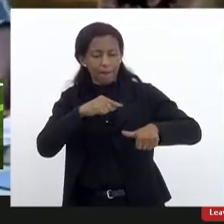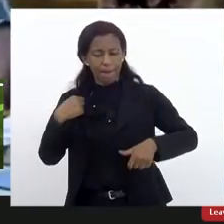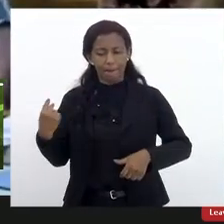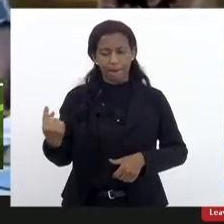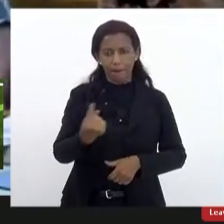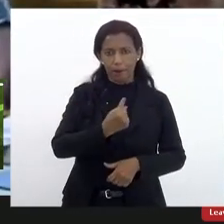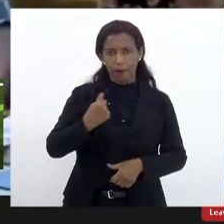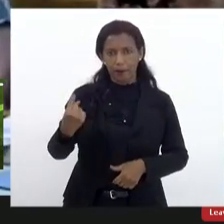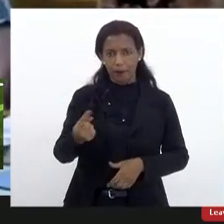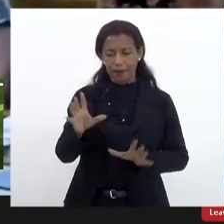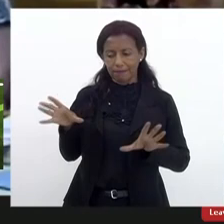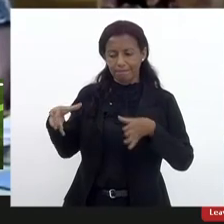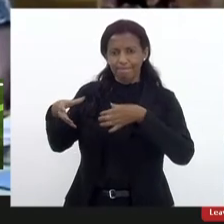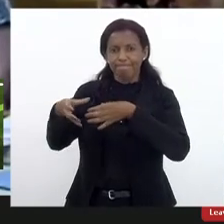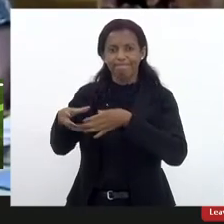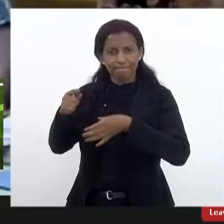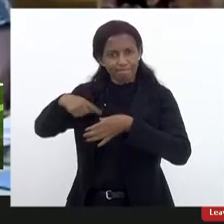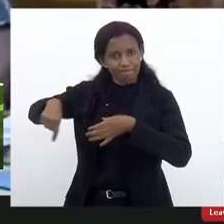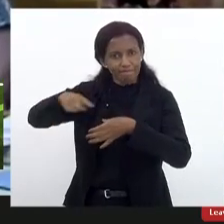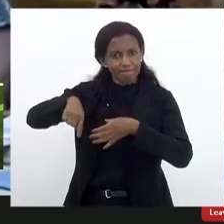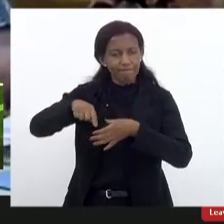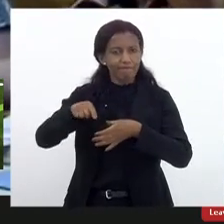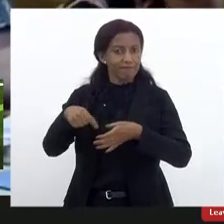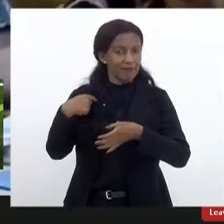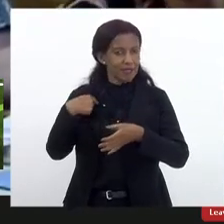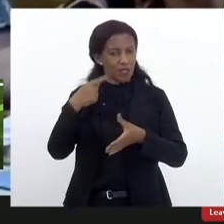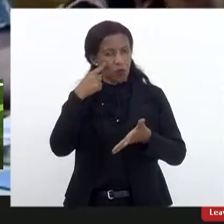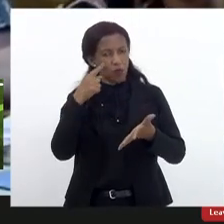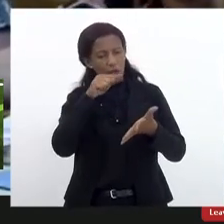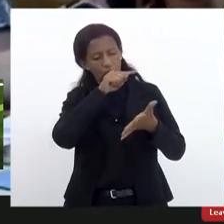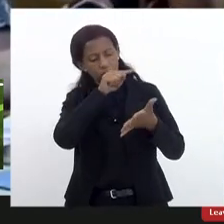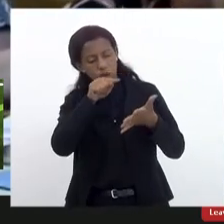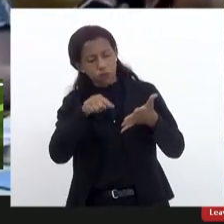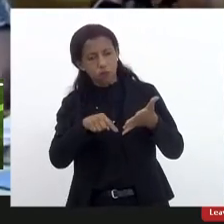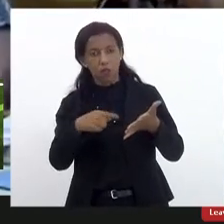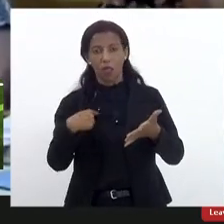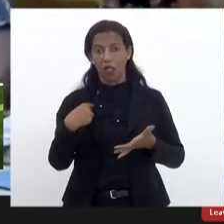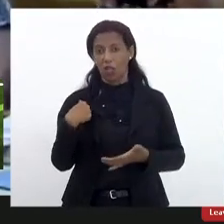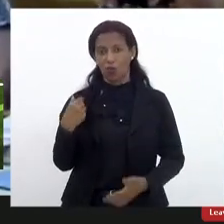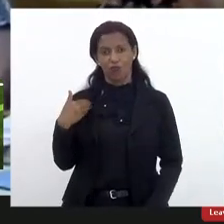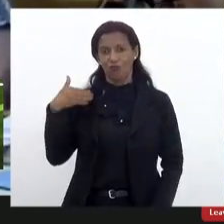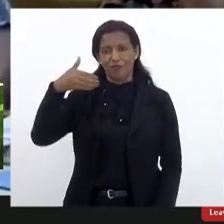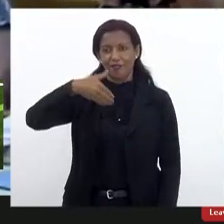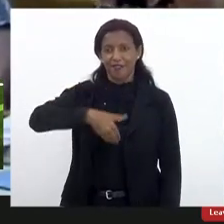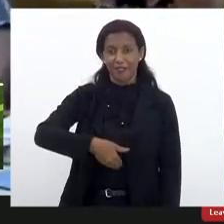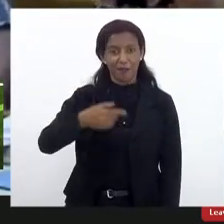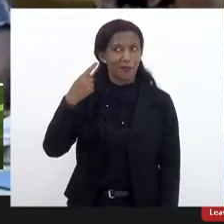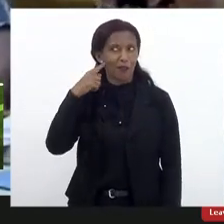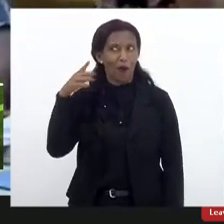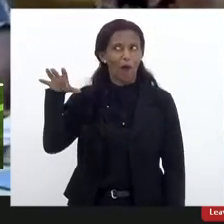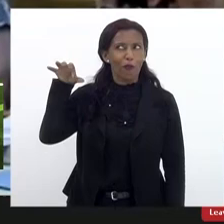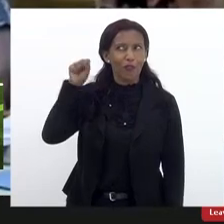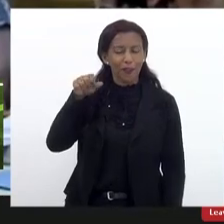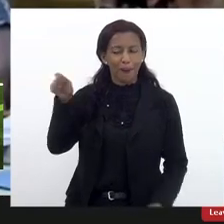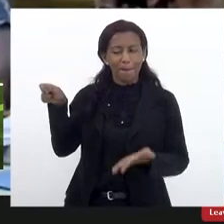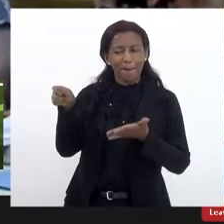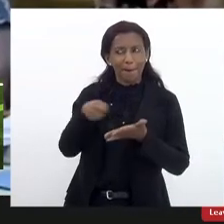pela equipe, eu registrei aqui porque eu não estava presente, mas eu estava ouvindo,